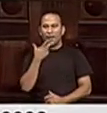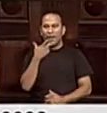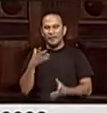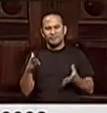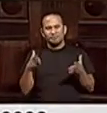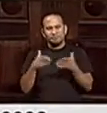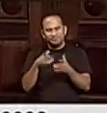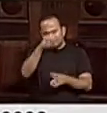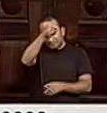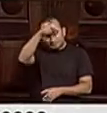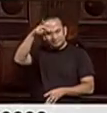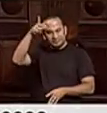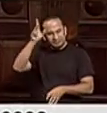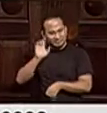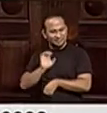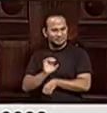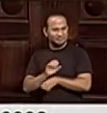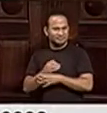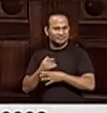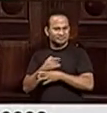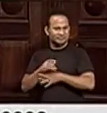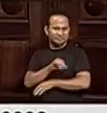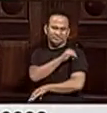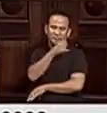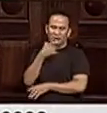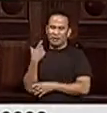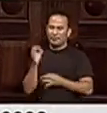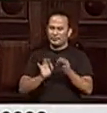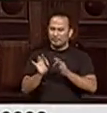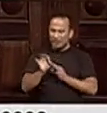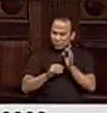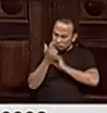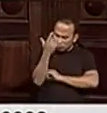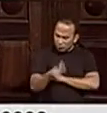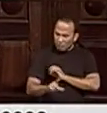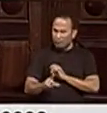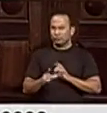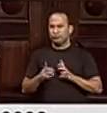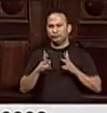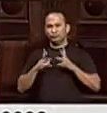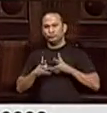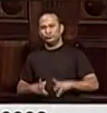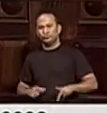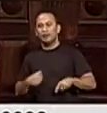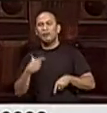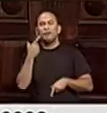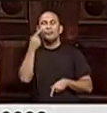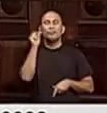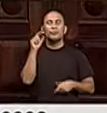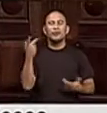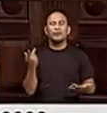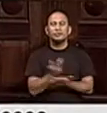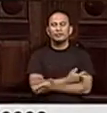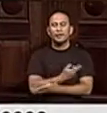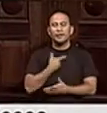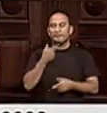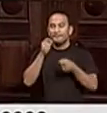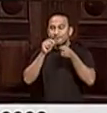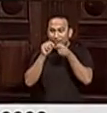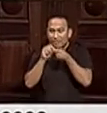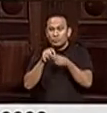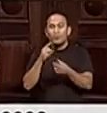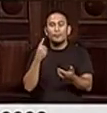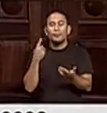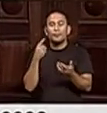que o prefeito da cidade do Rio de Janeiro ponha ordem novamente na CONLURB, verifique o que está se passando e cumpra o prometido.